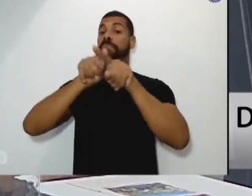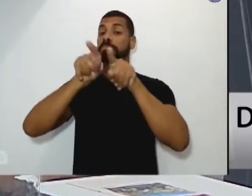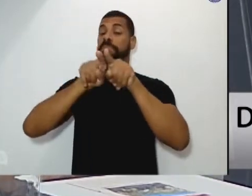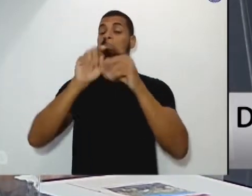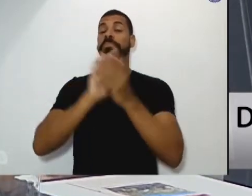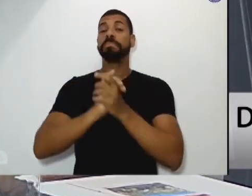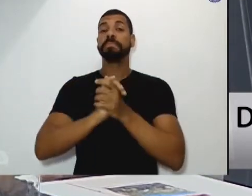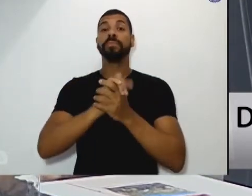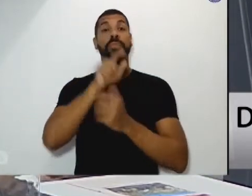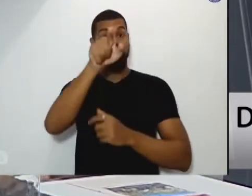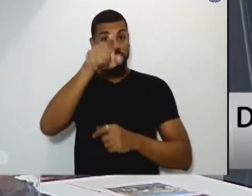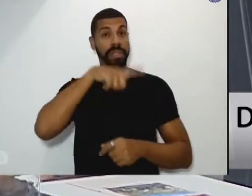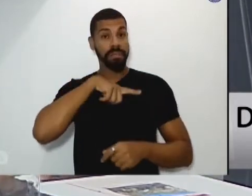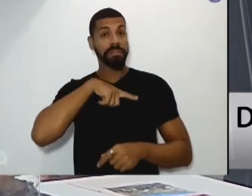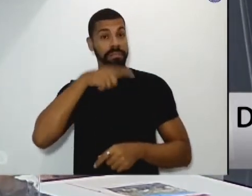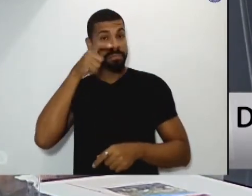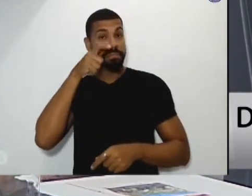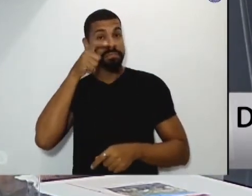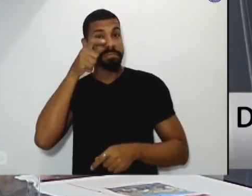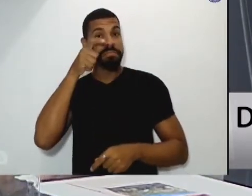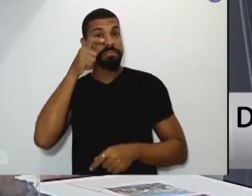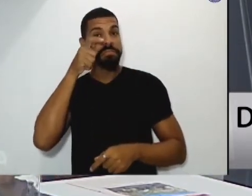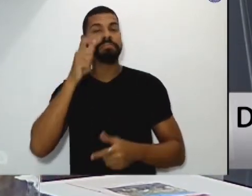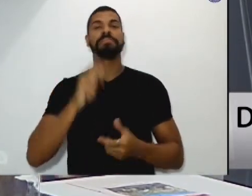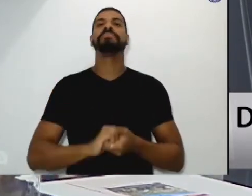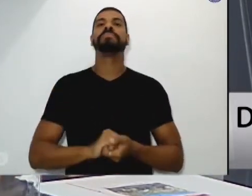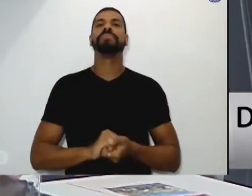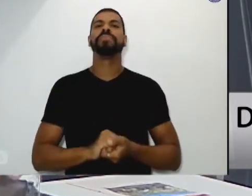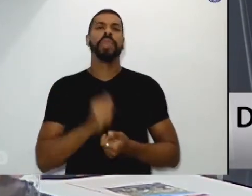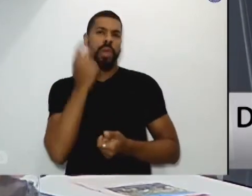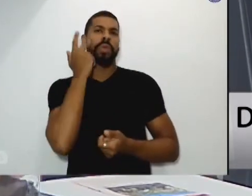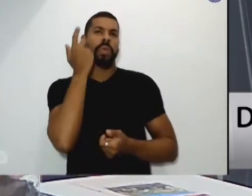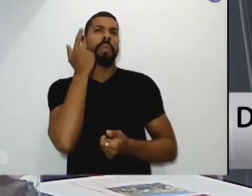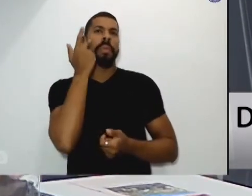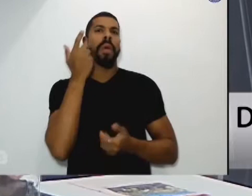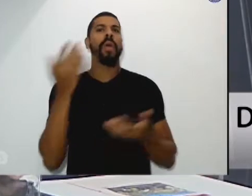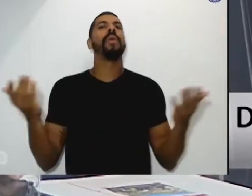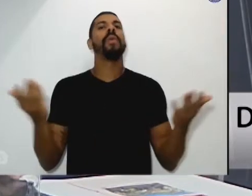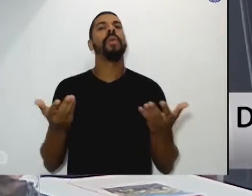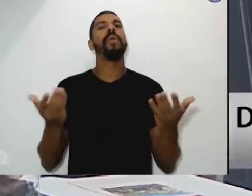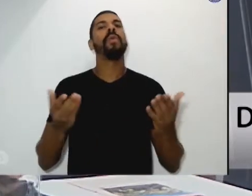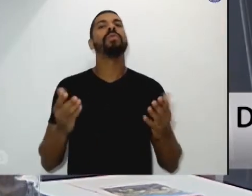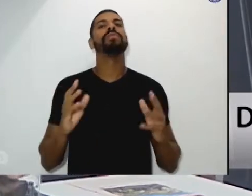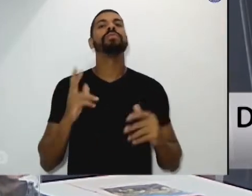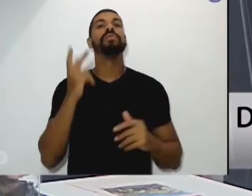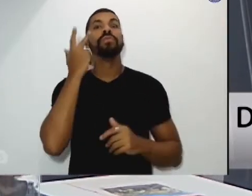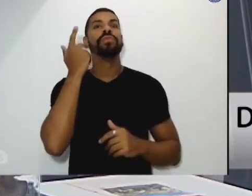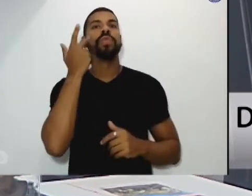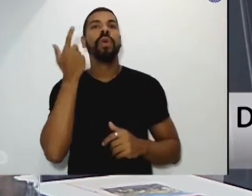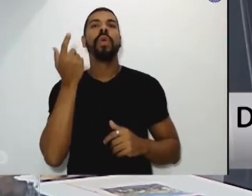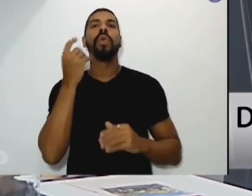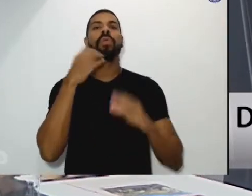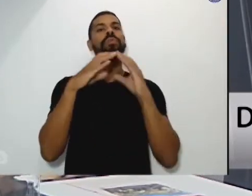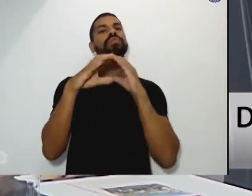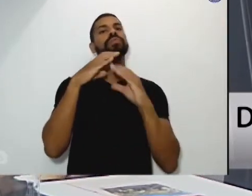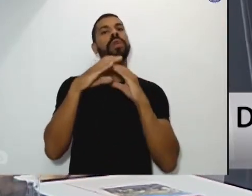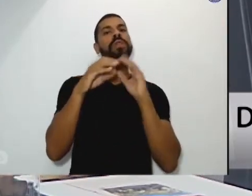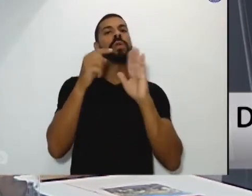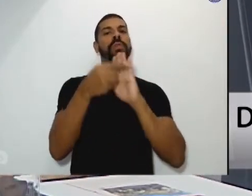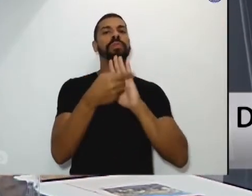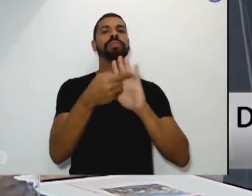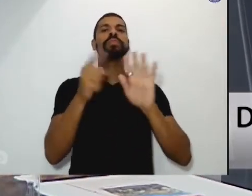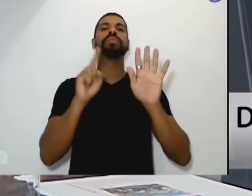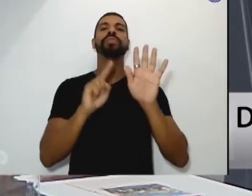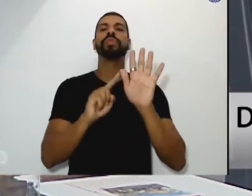você que está nos acompanhando, o que é muito comum hoje e eficaz, pelos meios de comunicação, pela